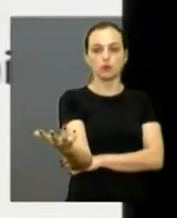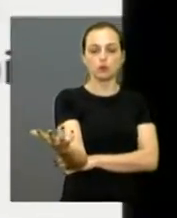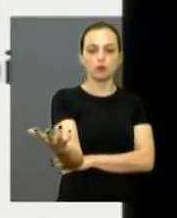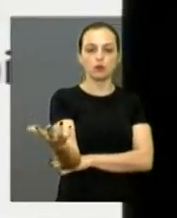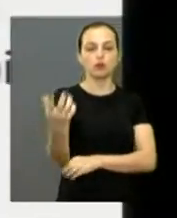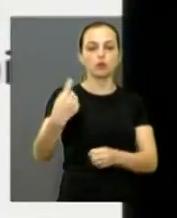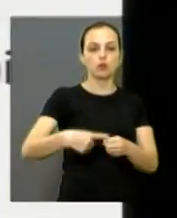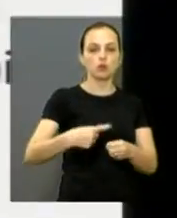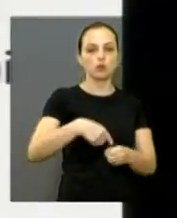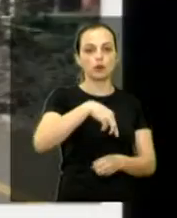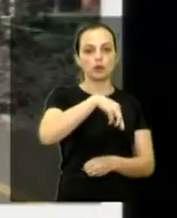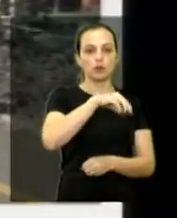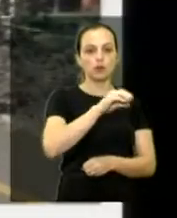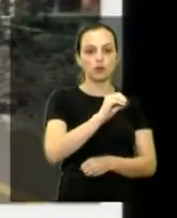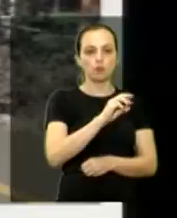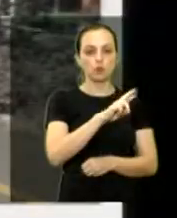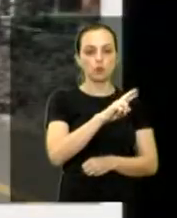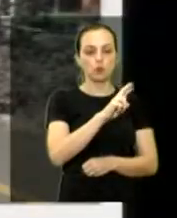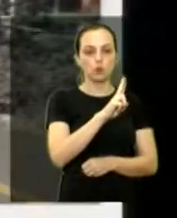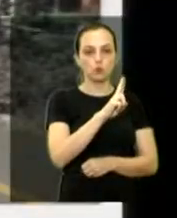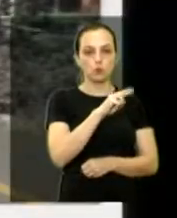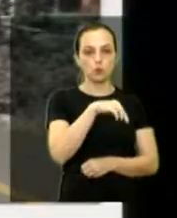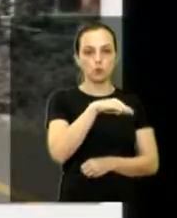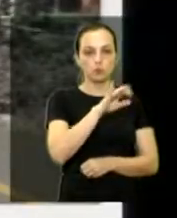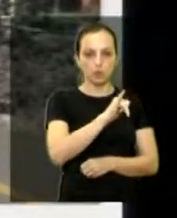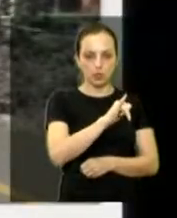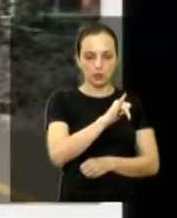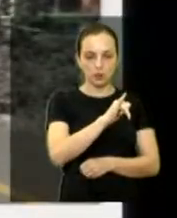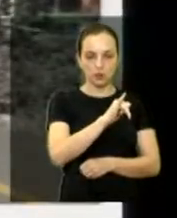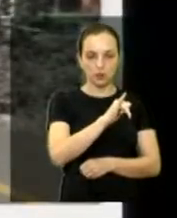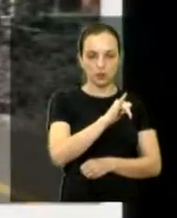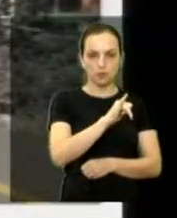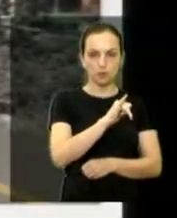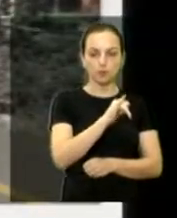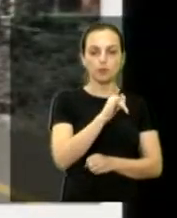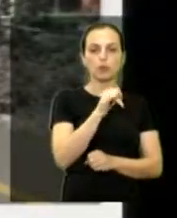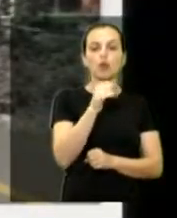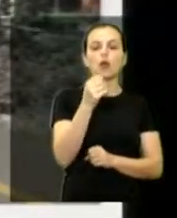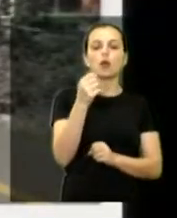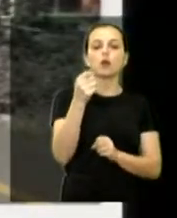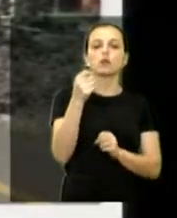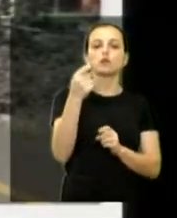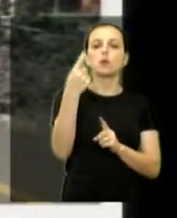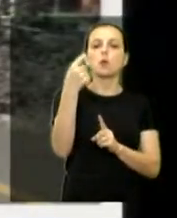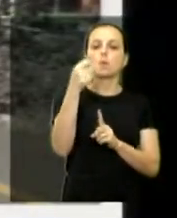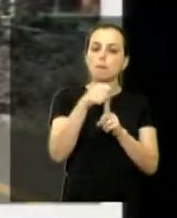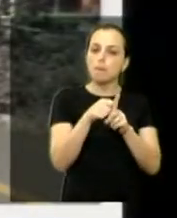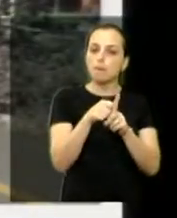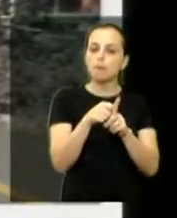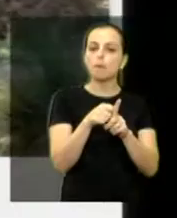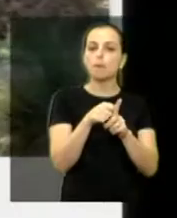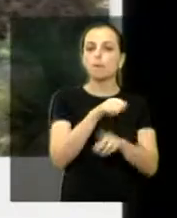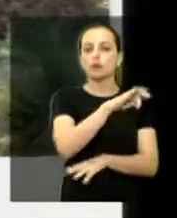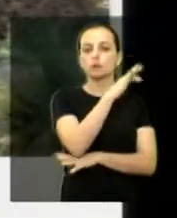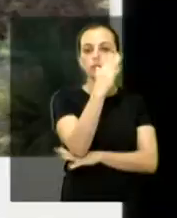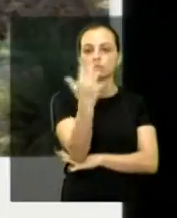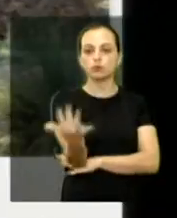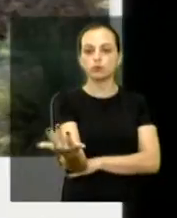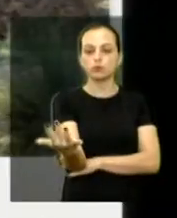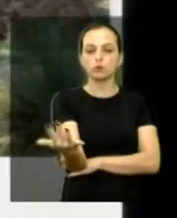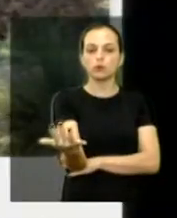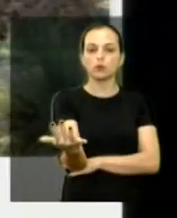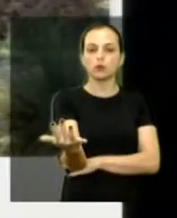Morumbi, pode caminhar as fotos, essa árvore caiu, faz mais de um mês que essa árvore está no meio da rua lá, pode ir passando as fotos,